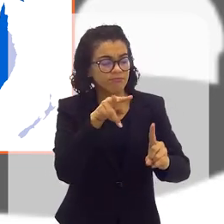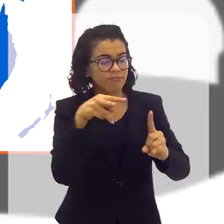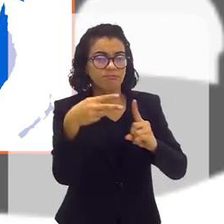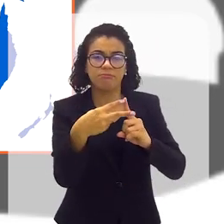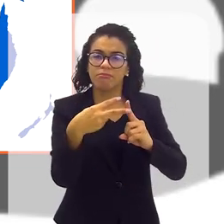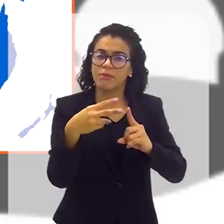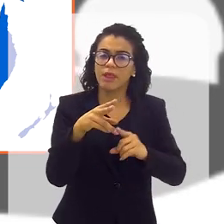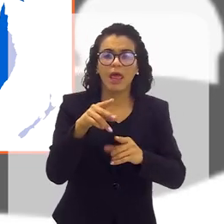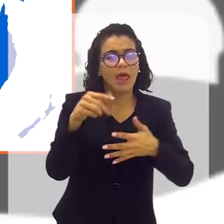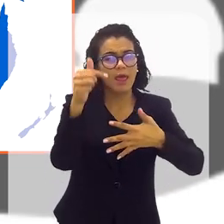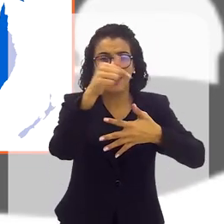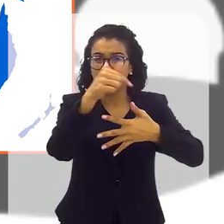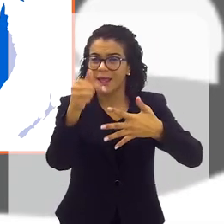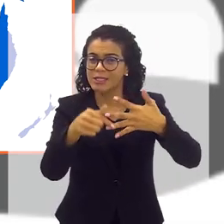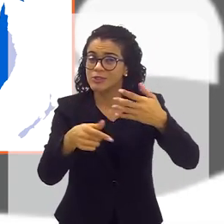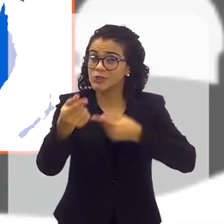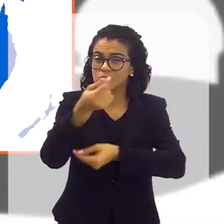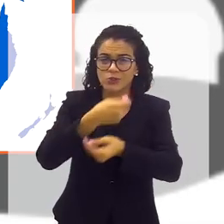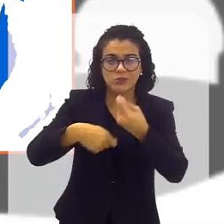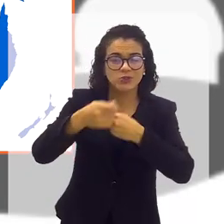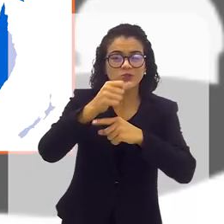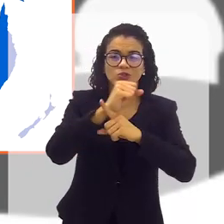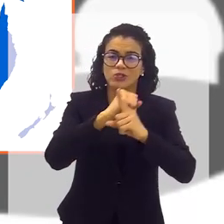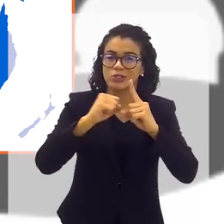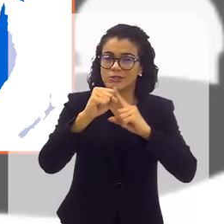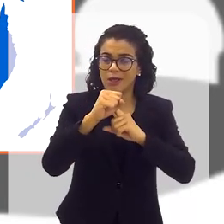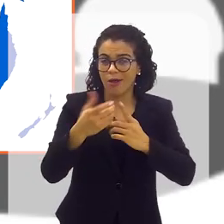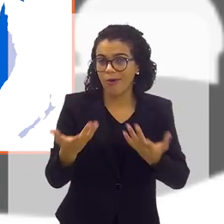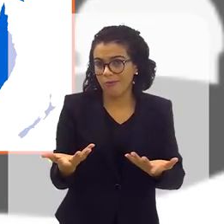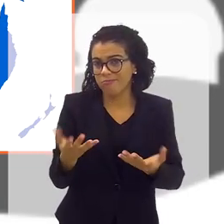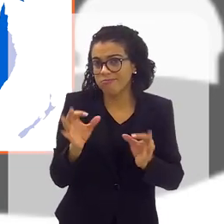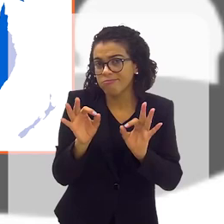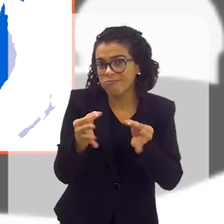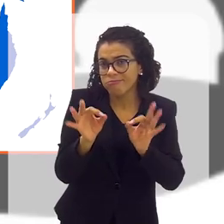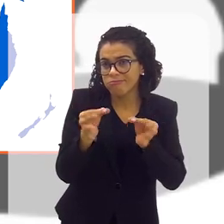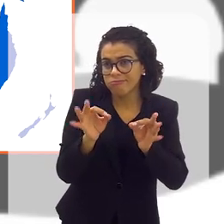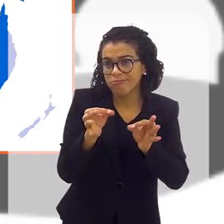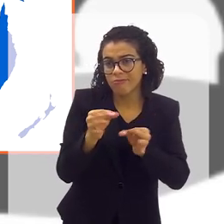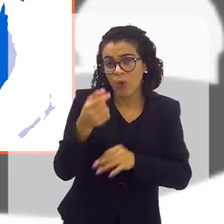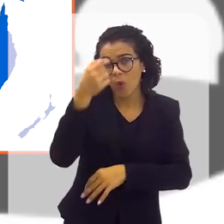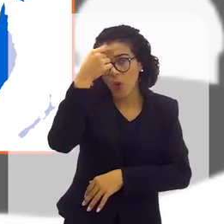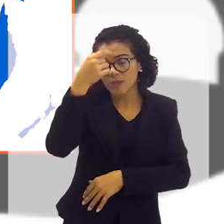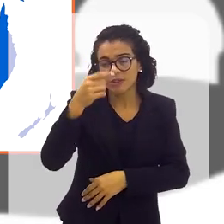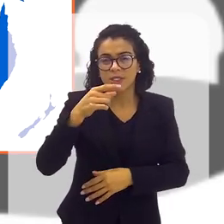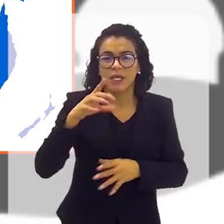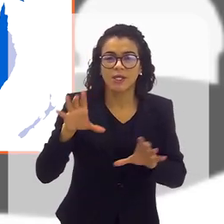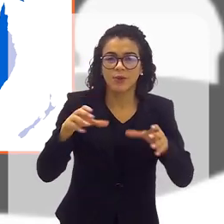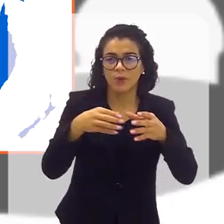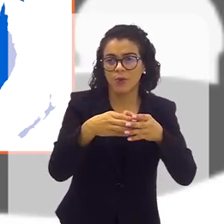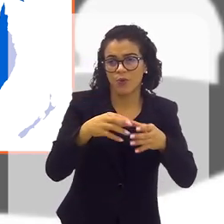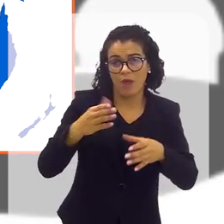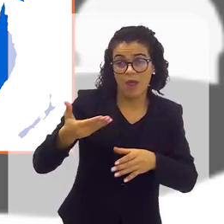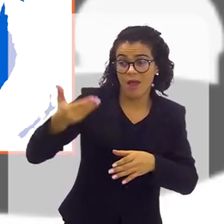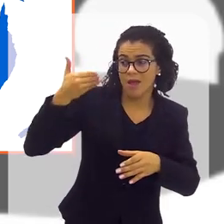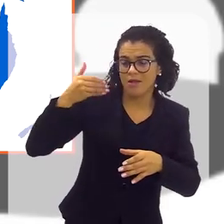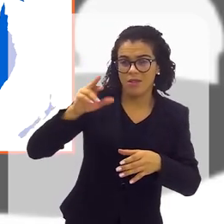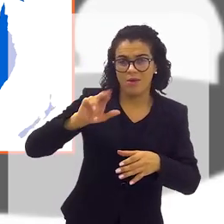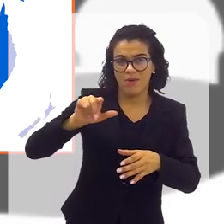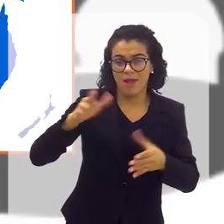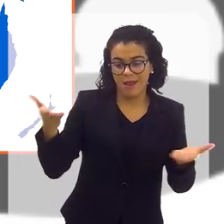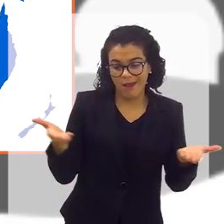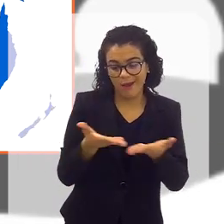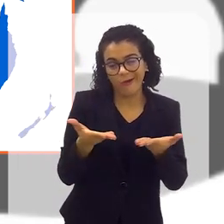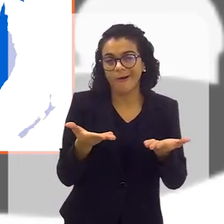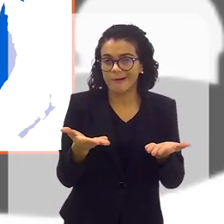novo olhar de que são todas as classes sociais, porque eu acho que o inconsciente coletivo tem a sensação de que não era assim.